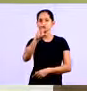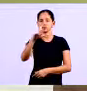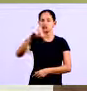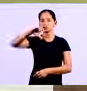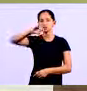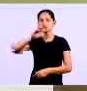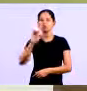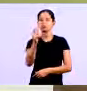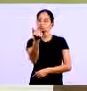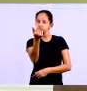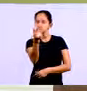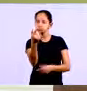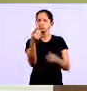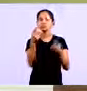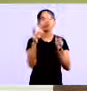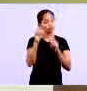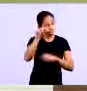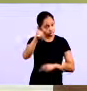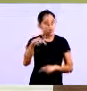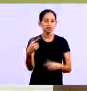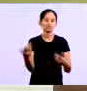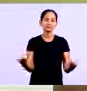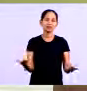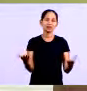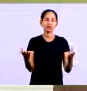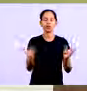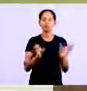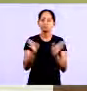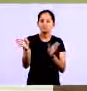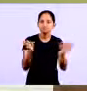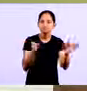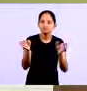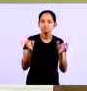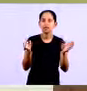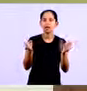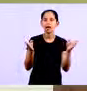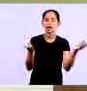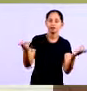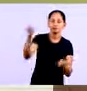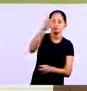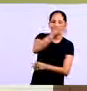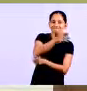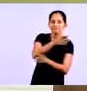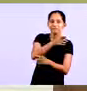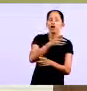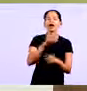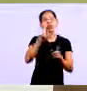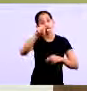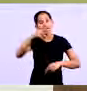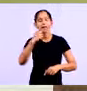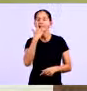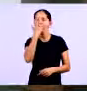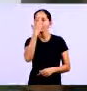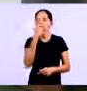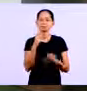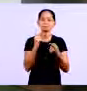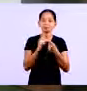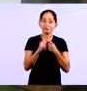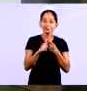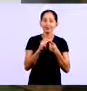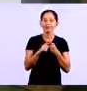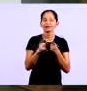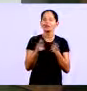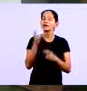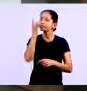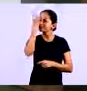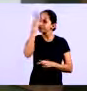realmente é o ciclo financeiro da empresa. É o nome que a gente trata mais tecnicamente. E ele é muito importante de a gente controlar